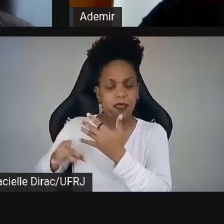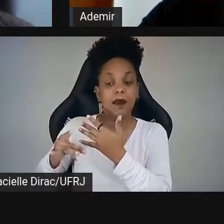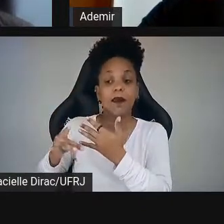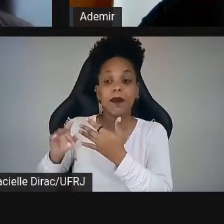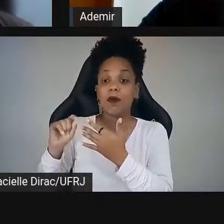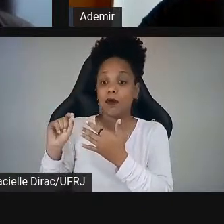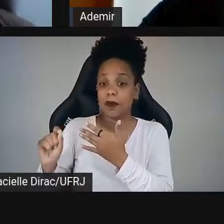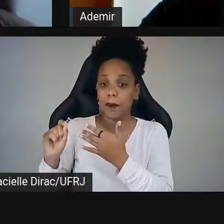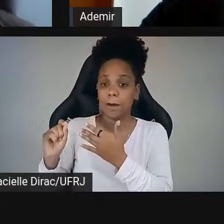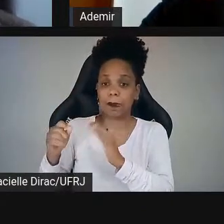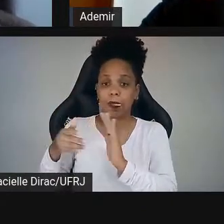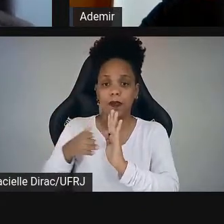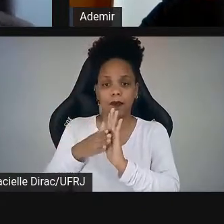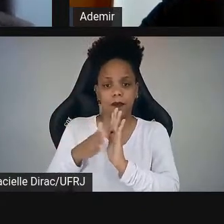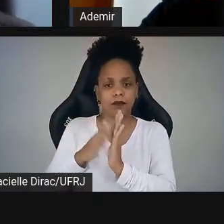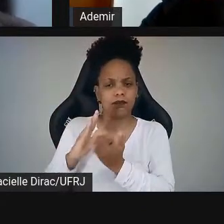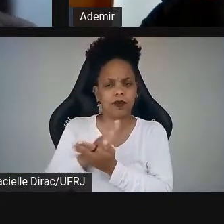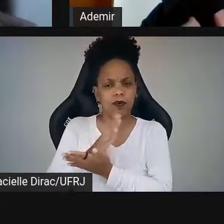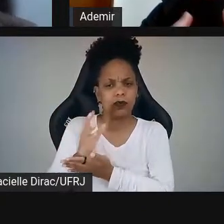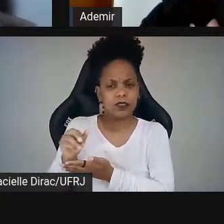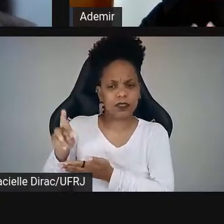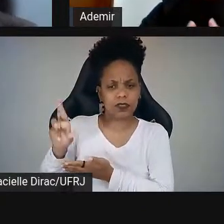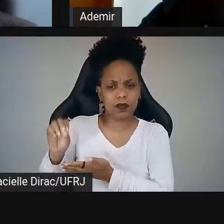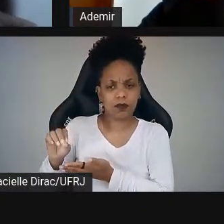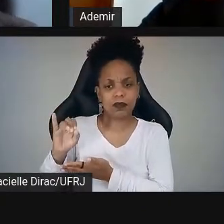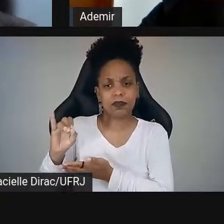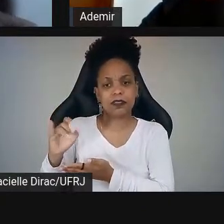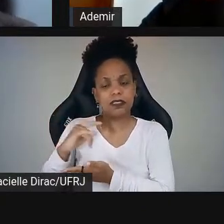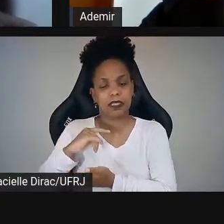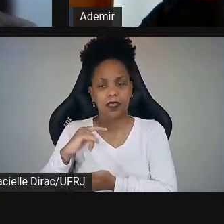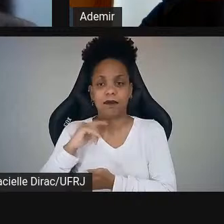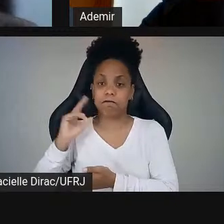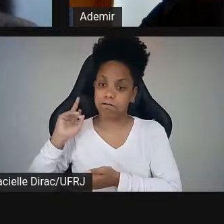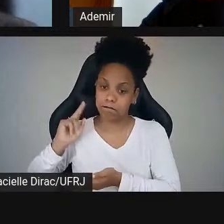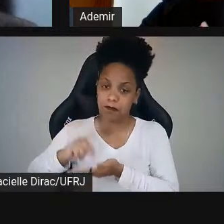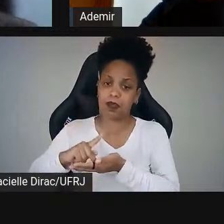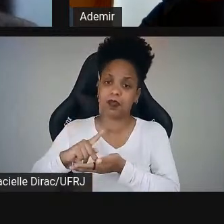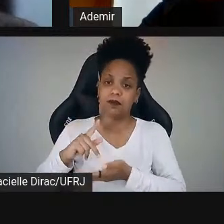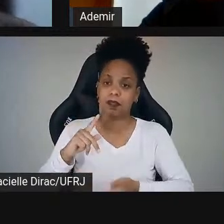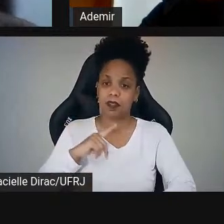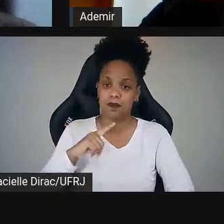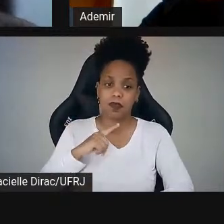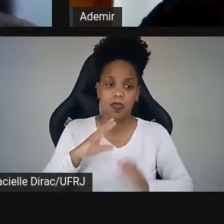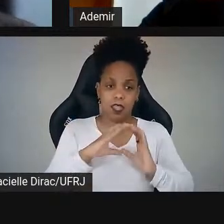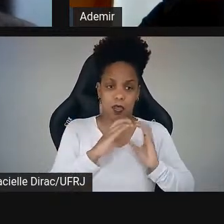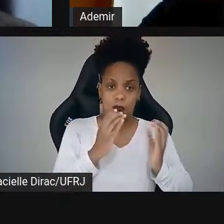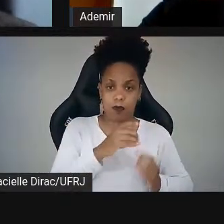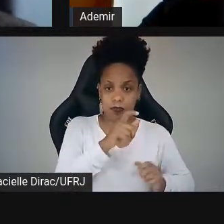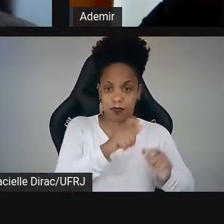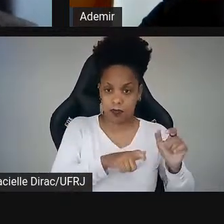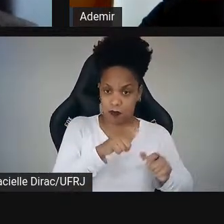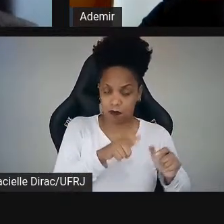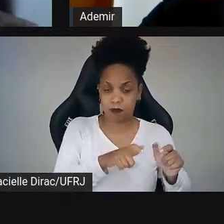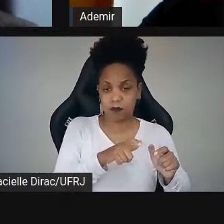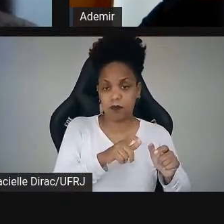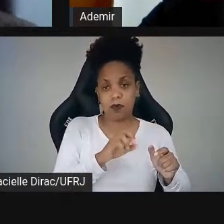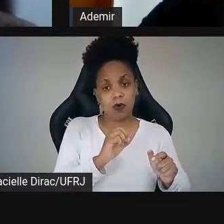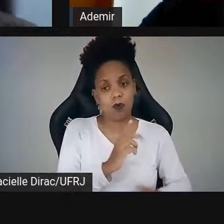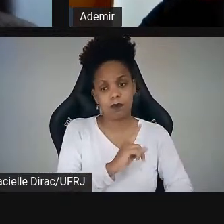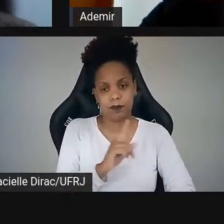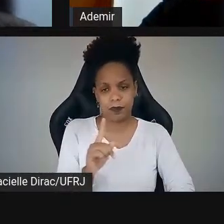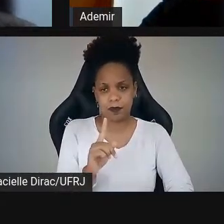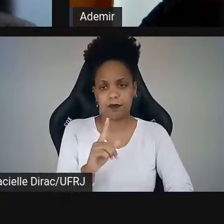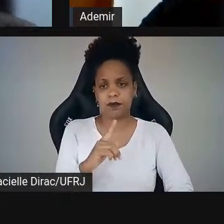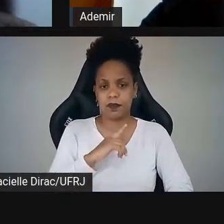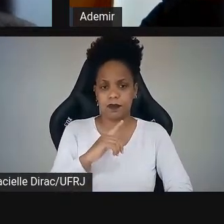que alguns alunos, independente de estar mesmo na comissão, na equipe, na